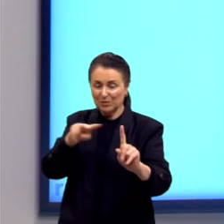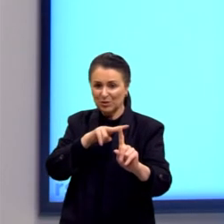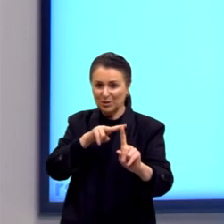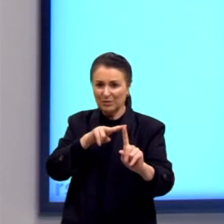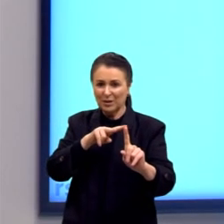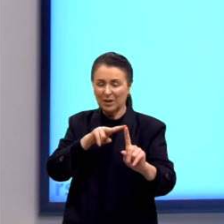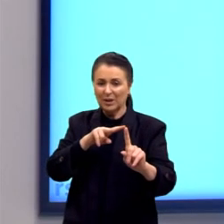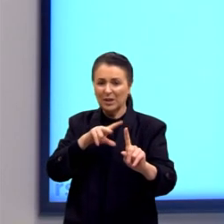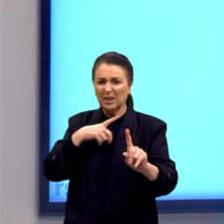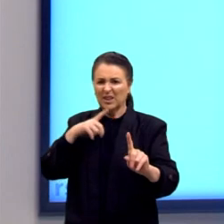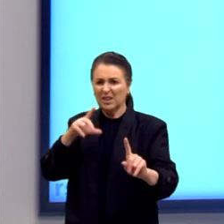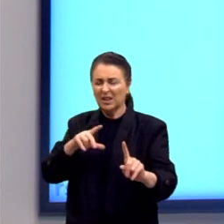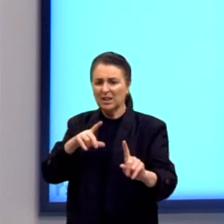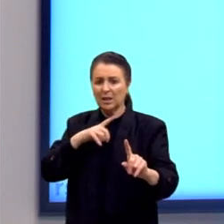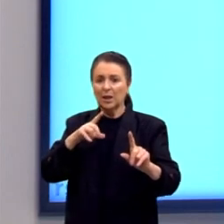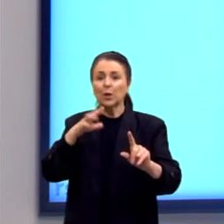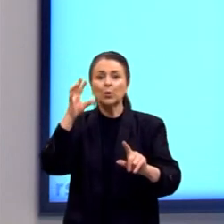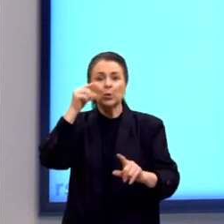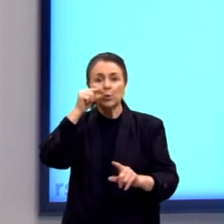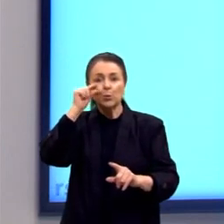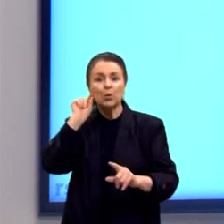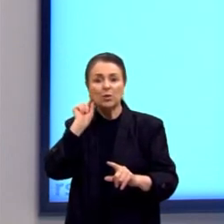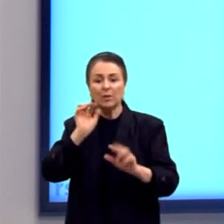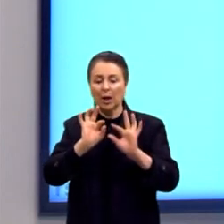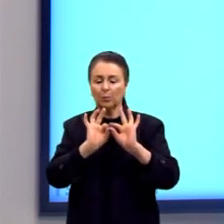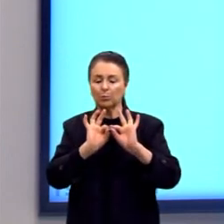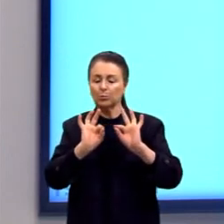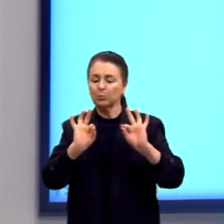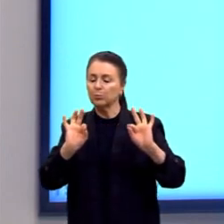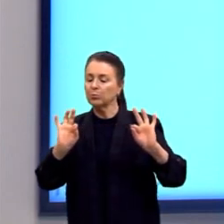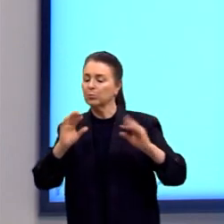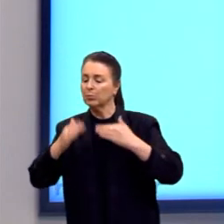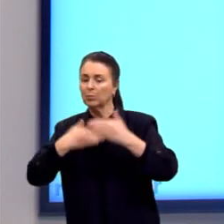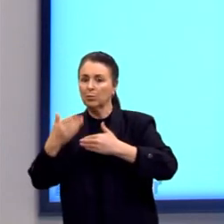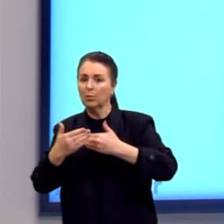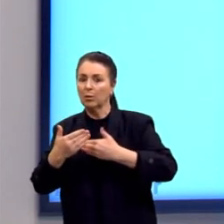linearidade. Você seguiria aquele progresso linear. E a nossa vida não.